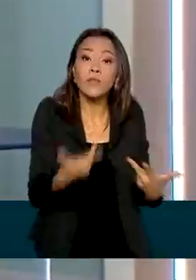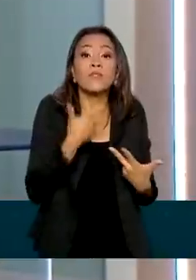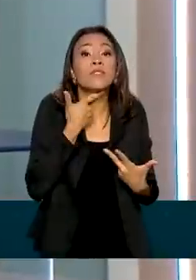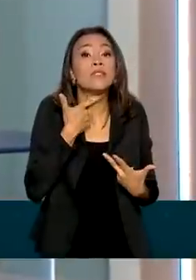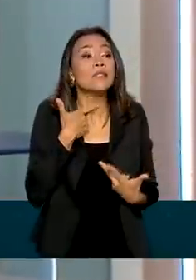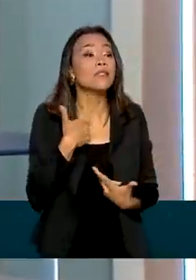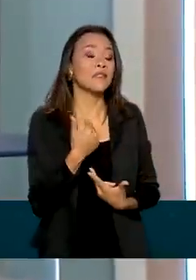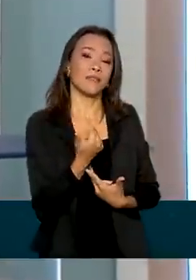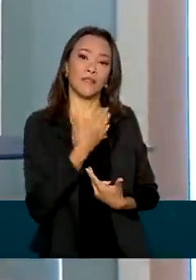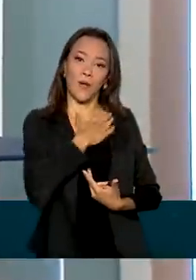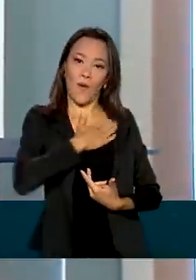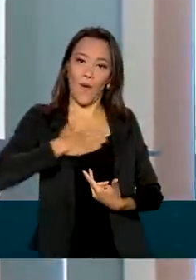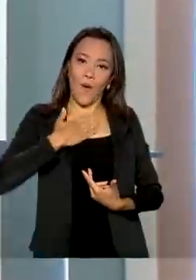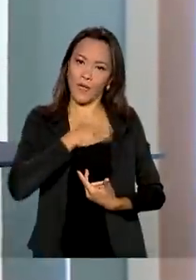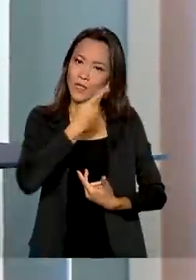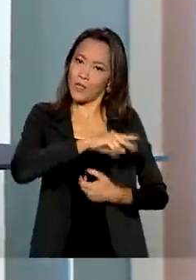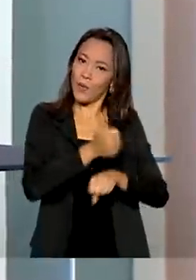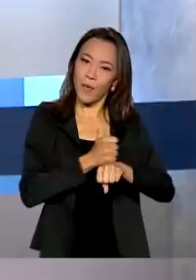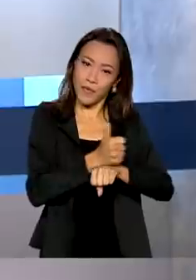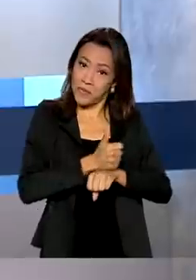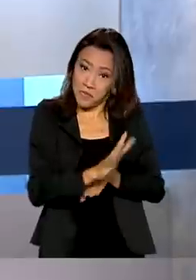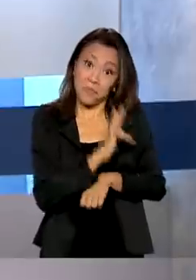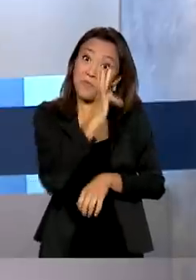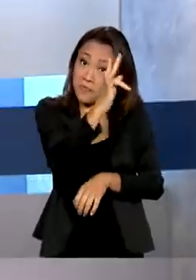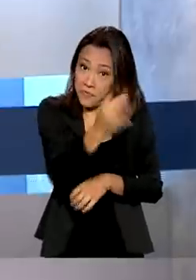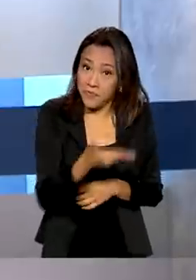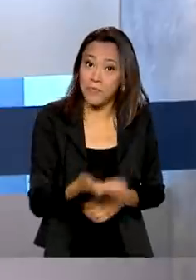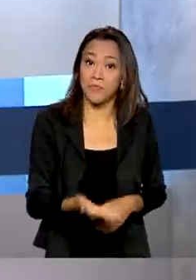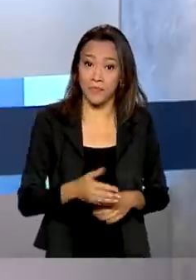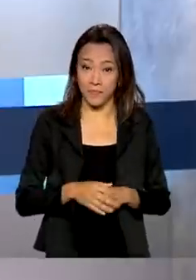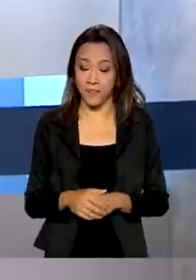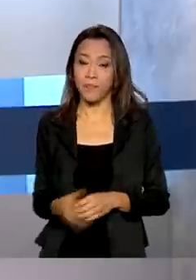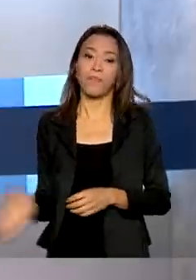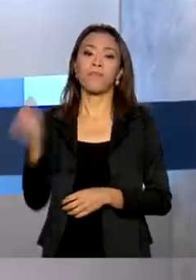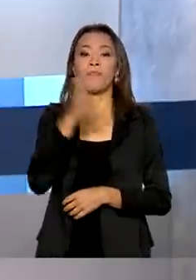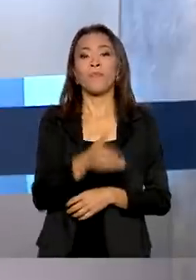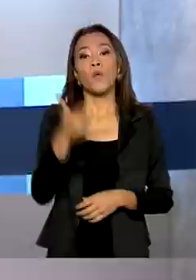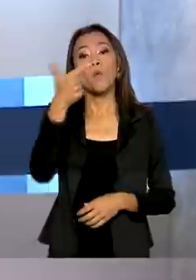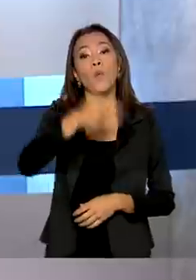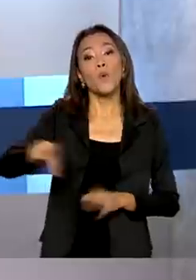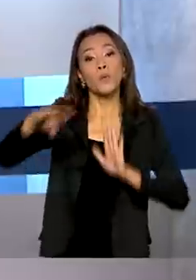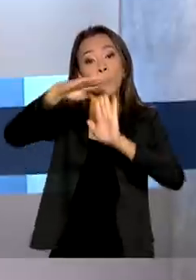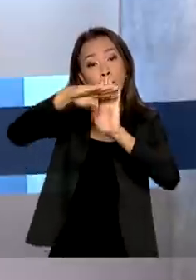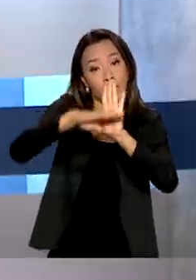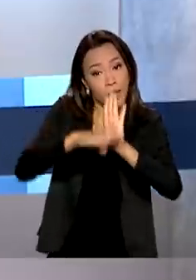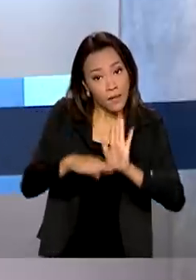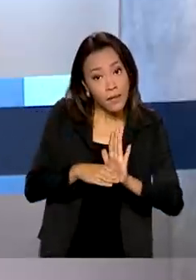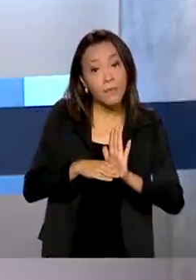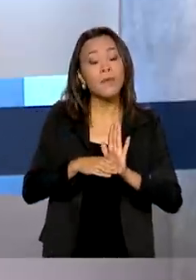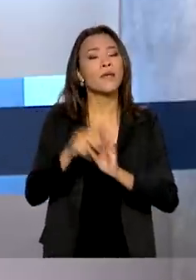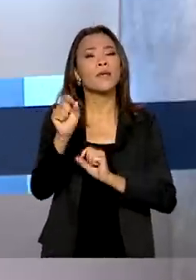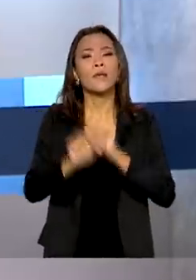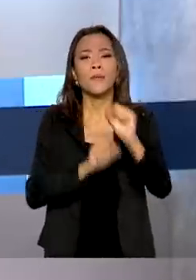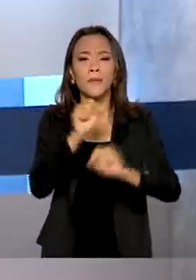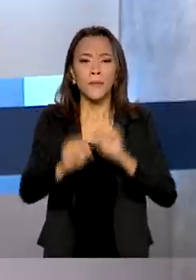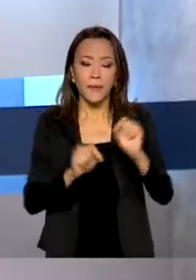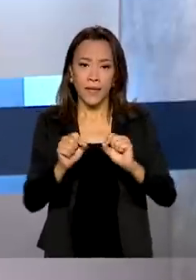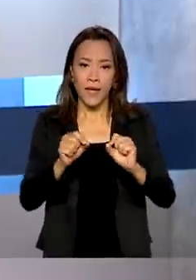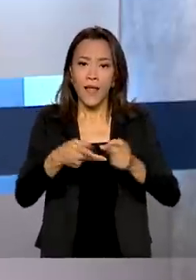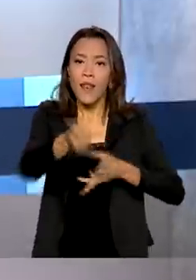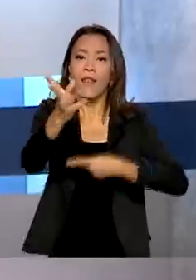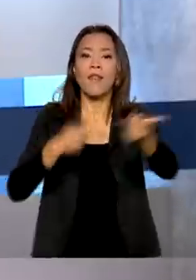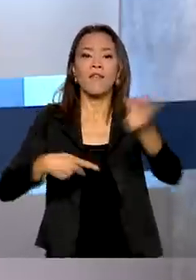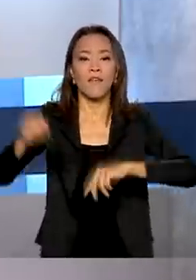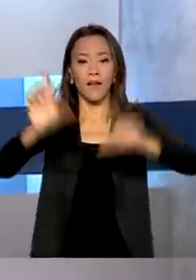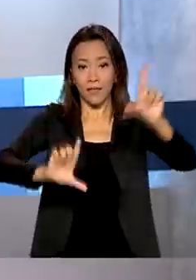sua profissão no futuro. O programa Digitaliza Brasil pretende levar TV digital a todos os lares